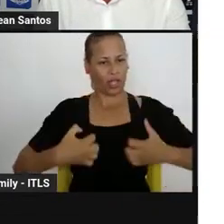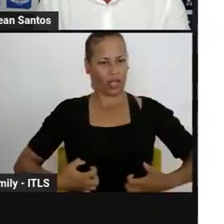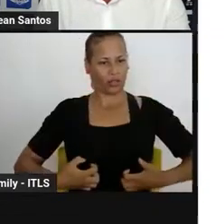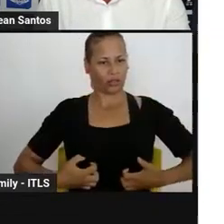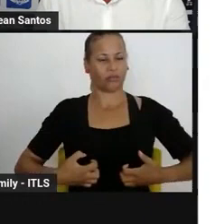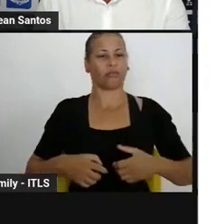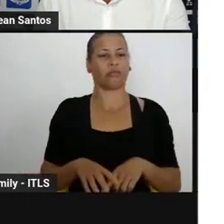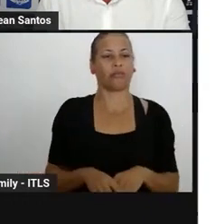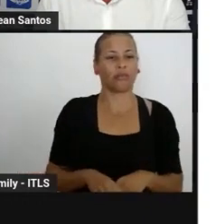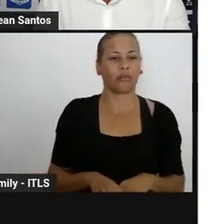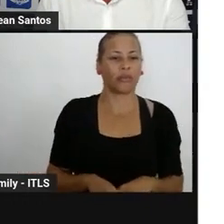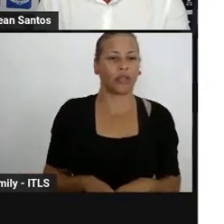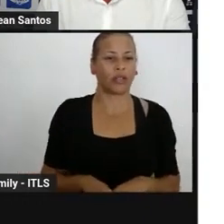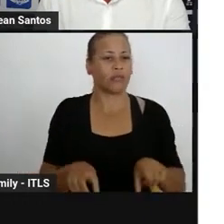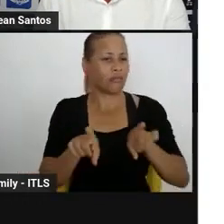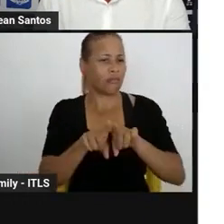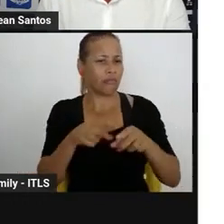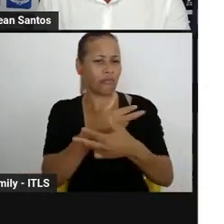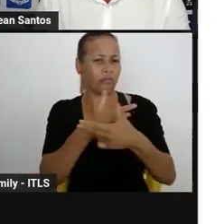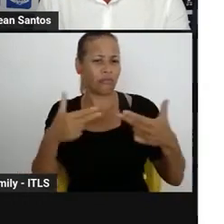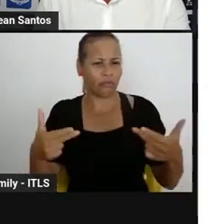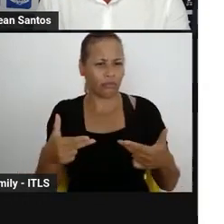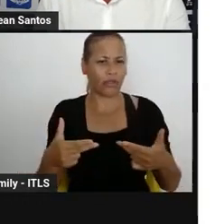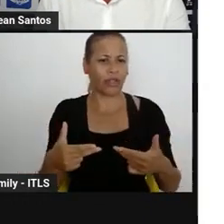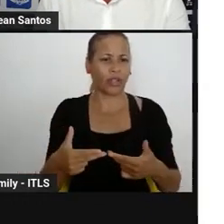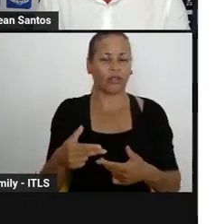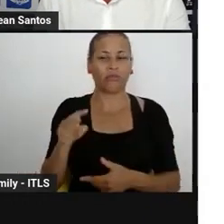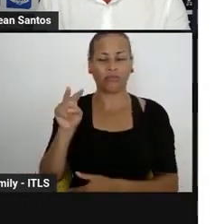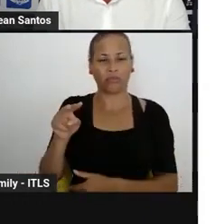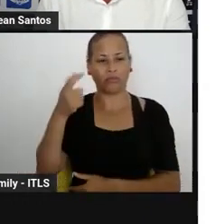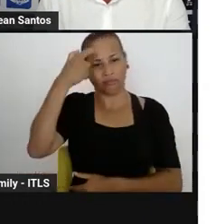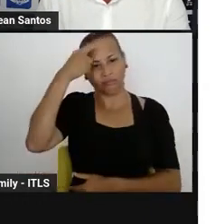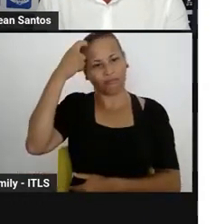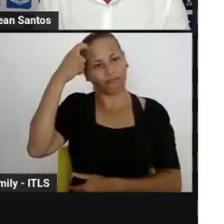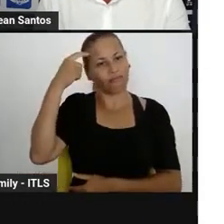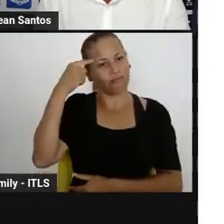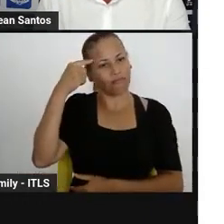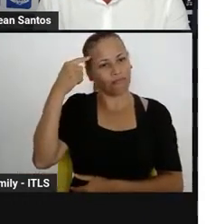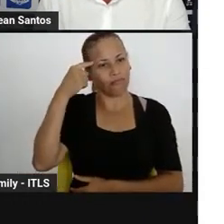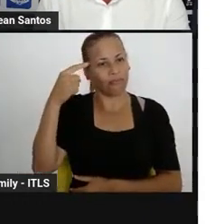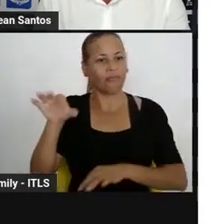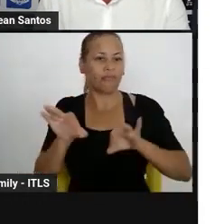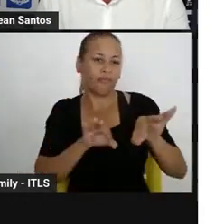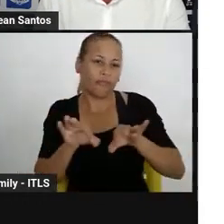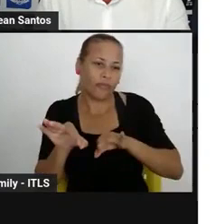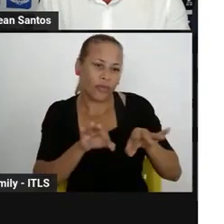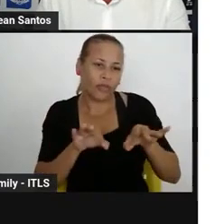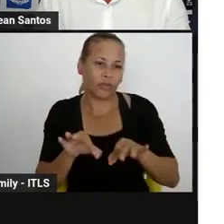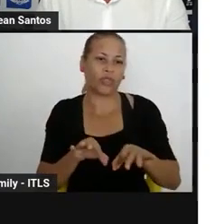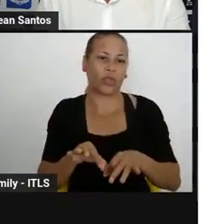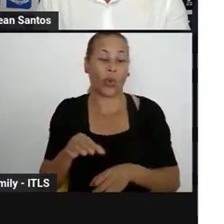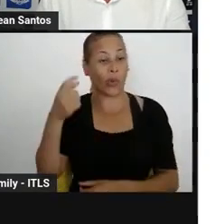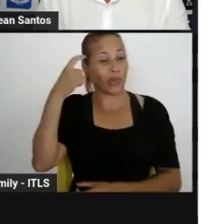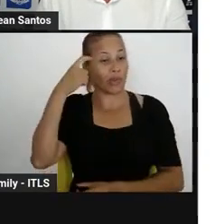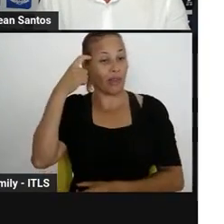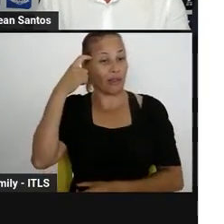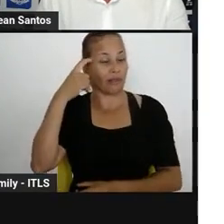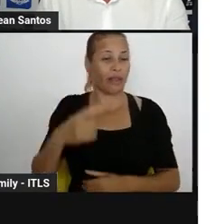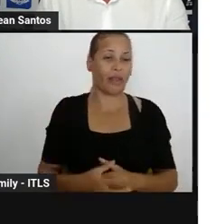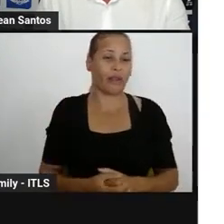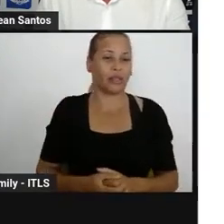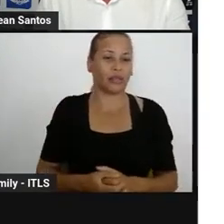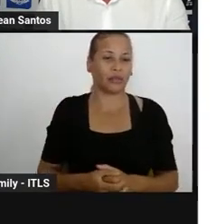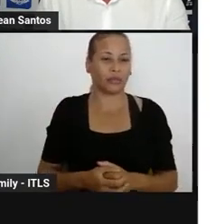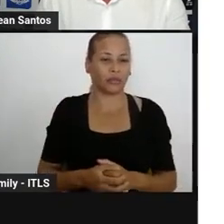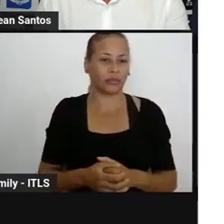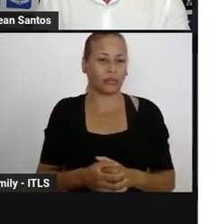a agenda 23 e o conceito de sustentabilidade e consumo consciente. Na íntegra,